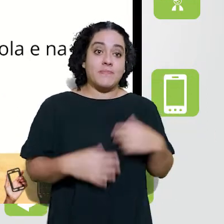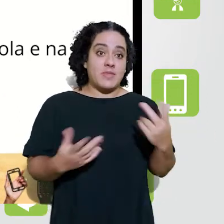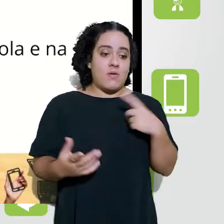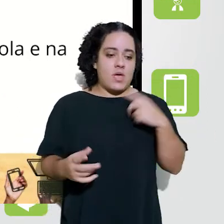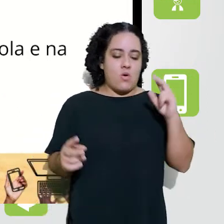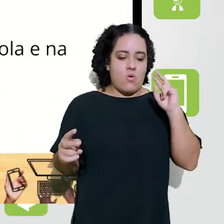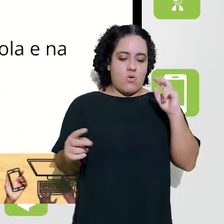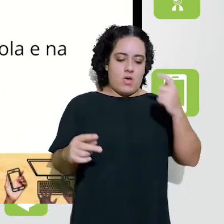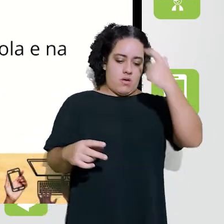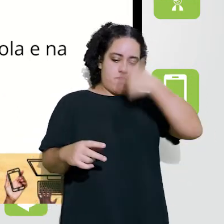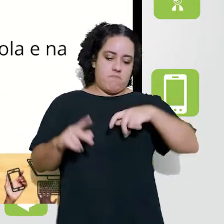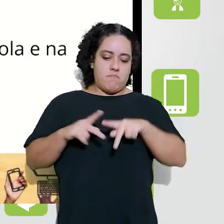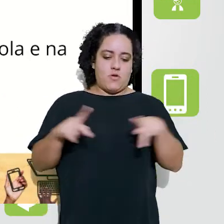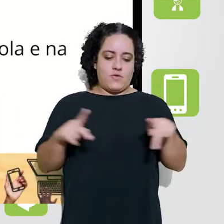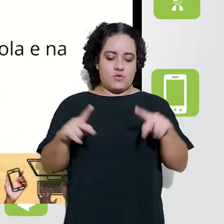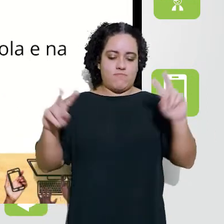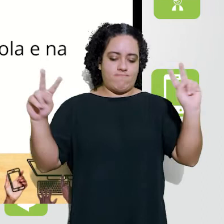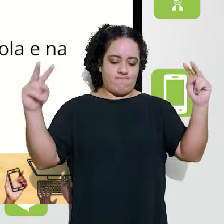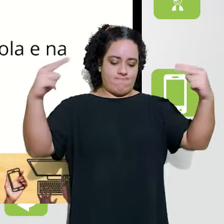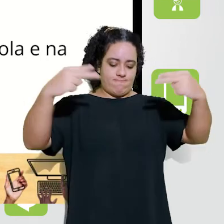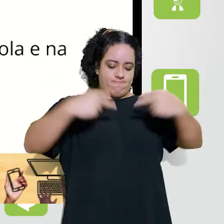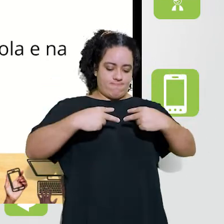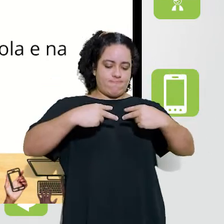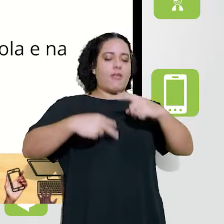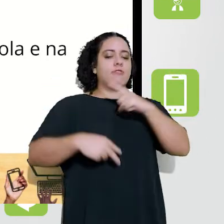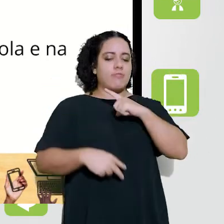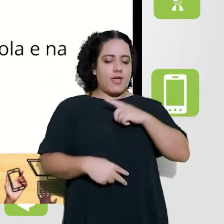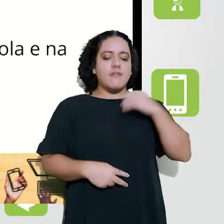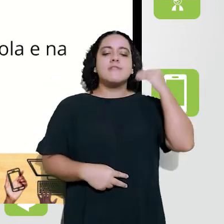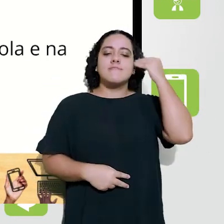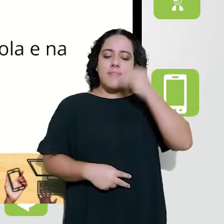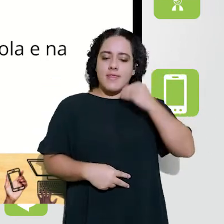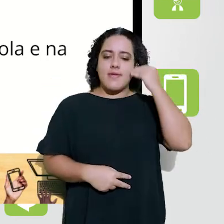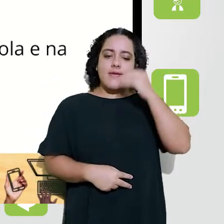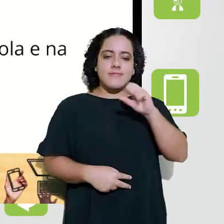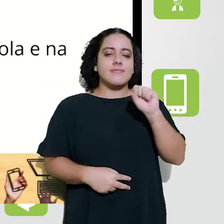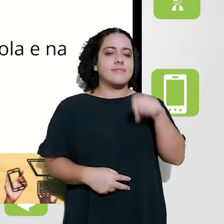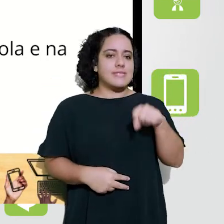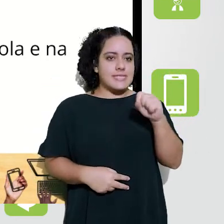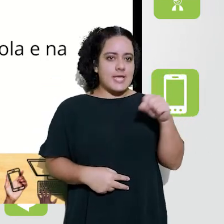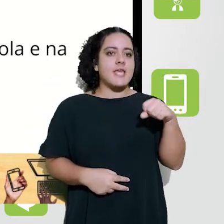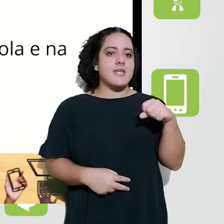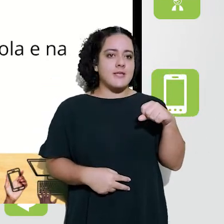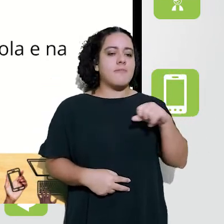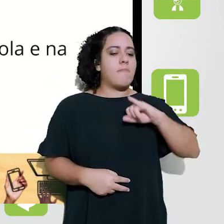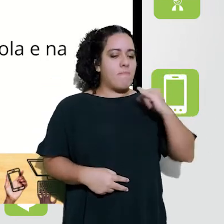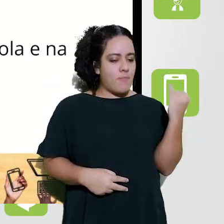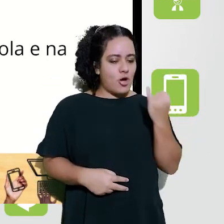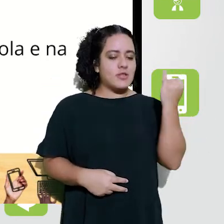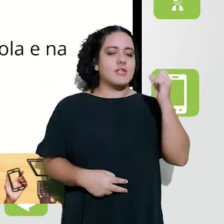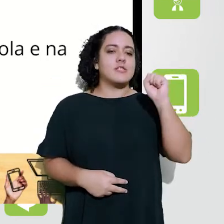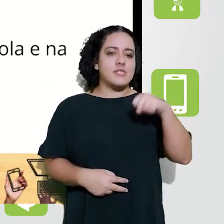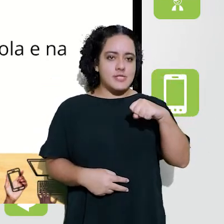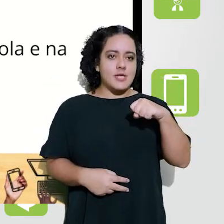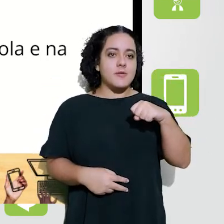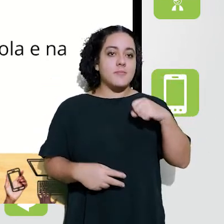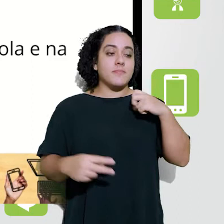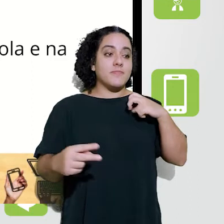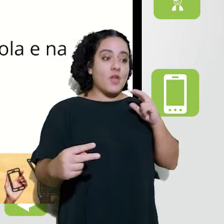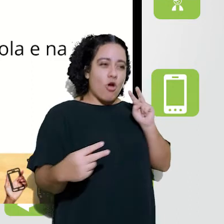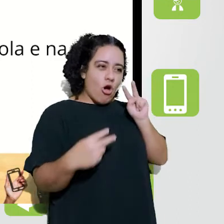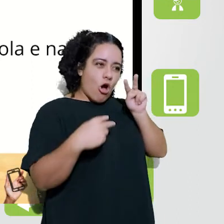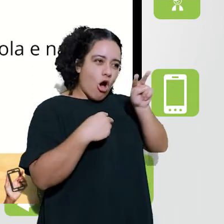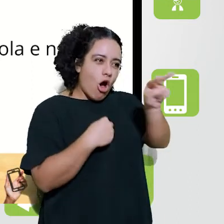conhecimento. Então, eu olho para mim como um sujeito cheio de experiências que posso trazer